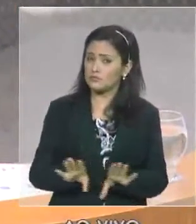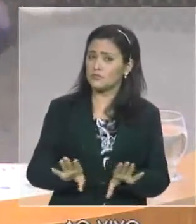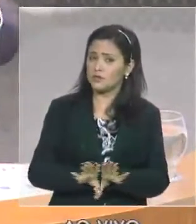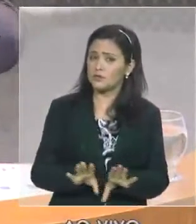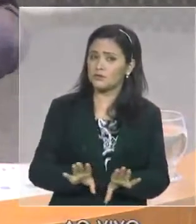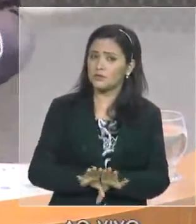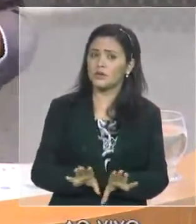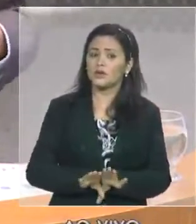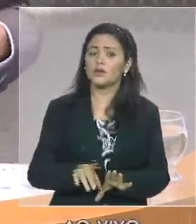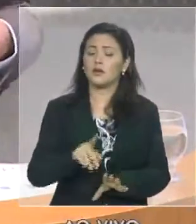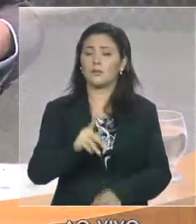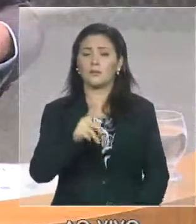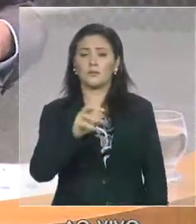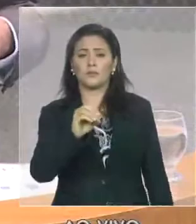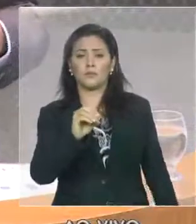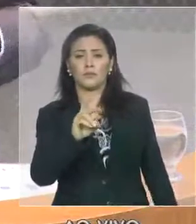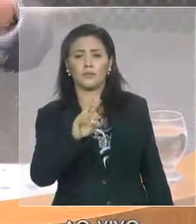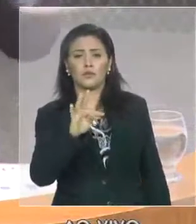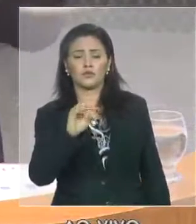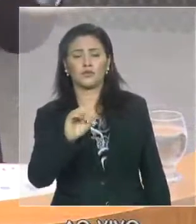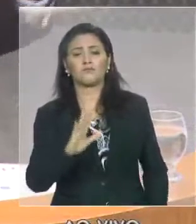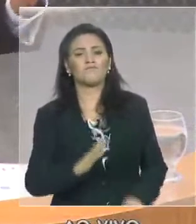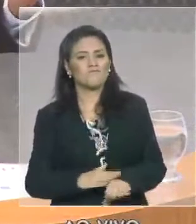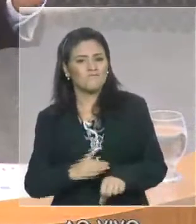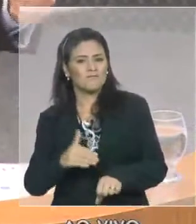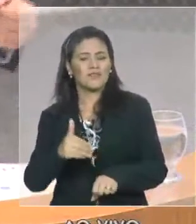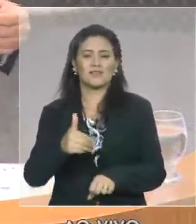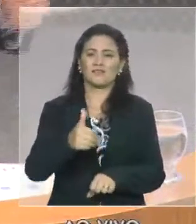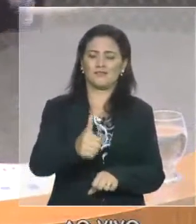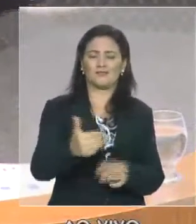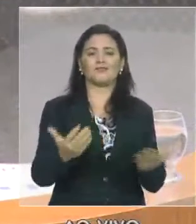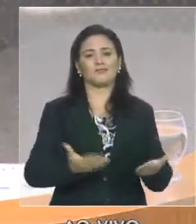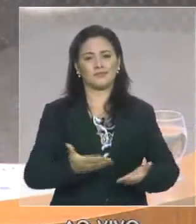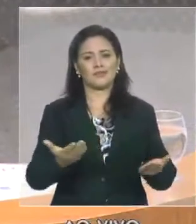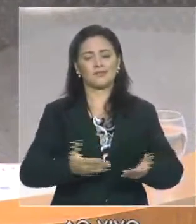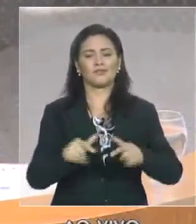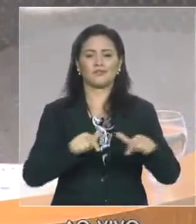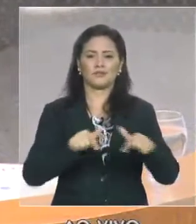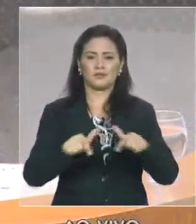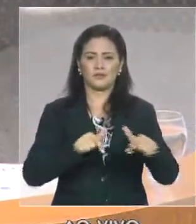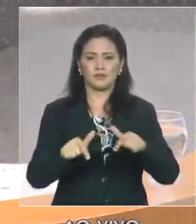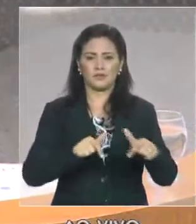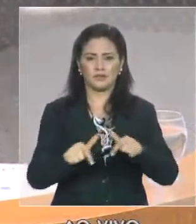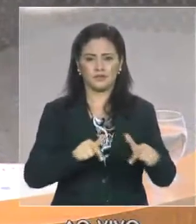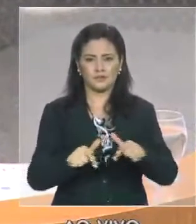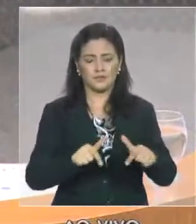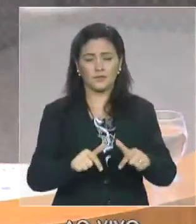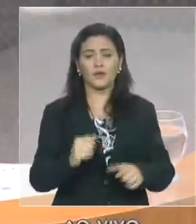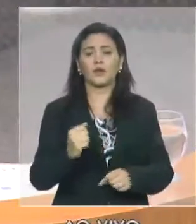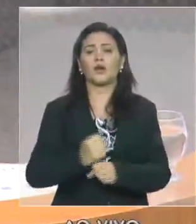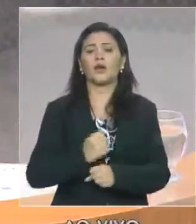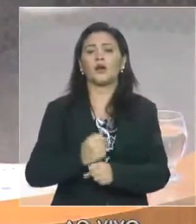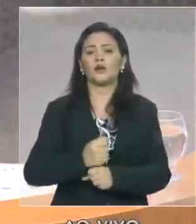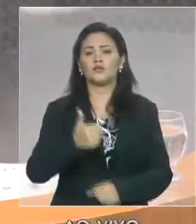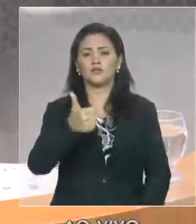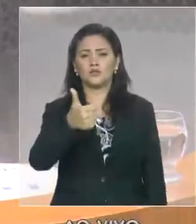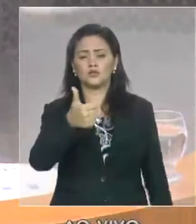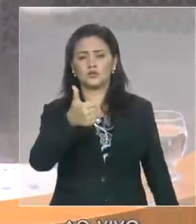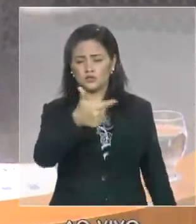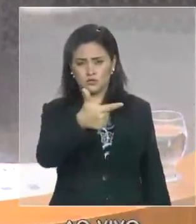porto. Em 2015, o tempo médio de espera de um navio foi cerca de metade do que se processava